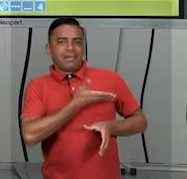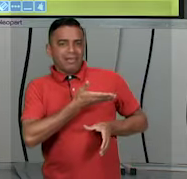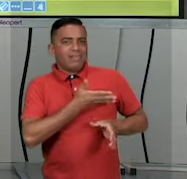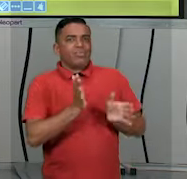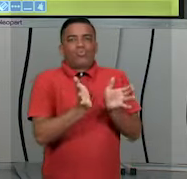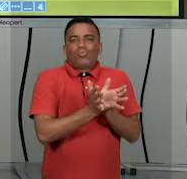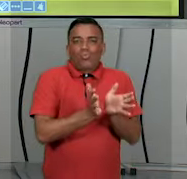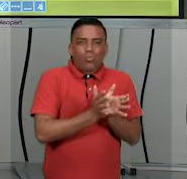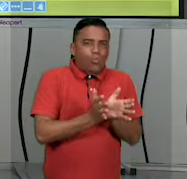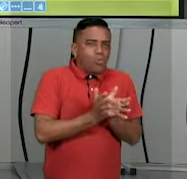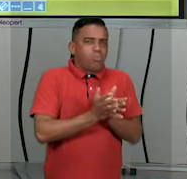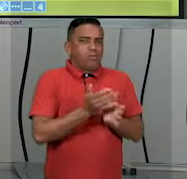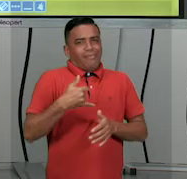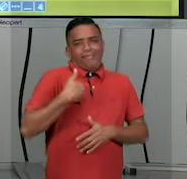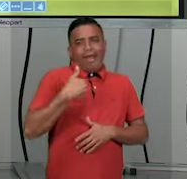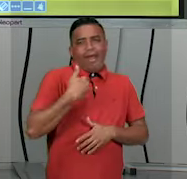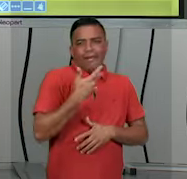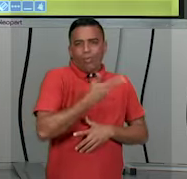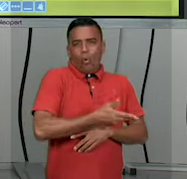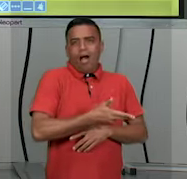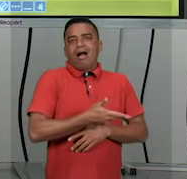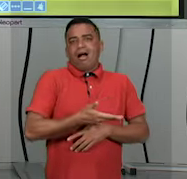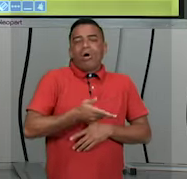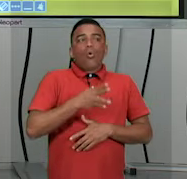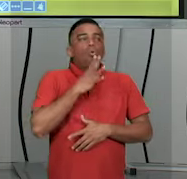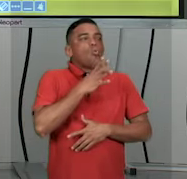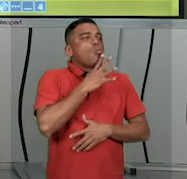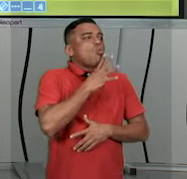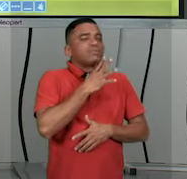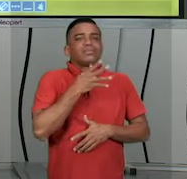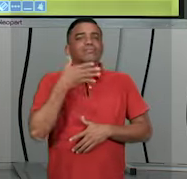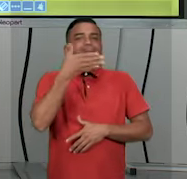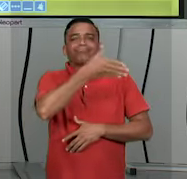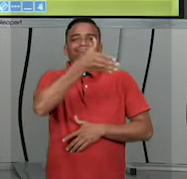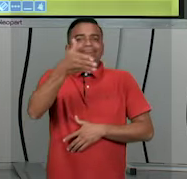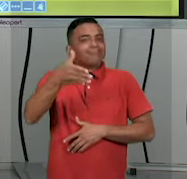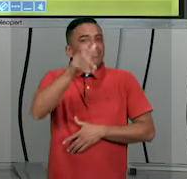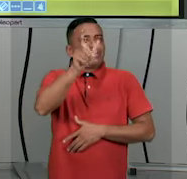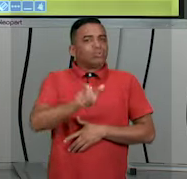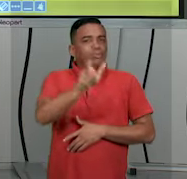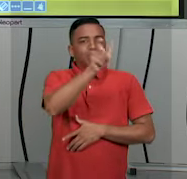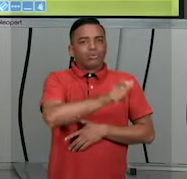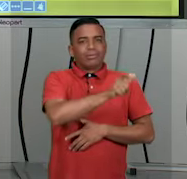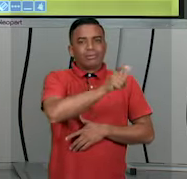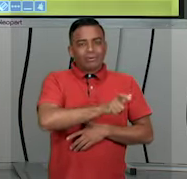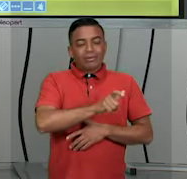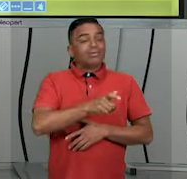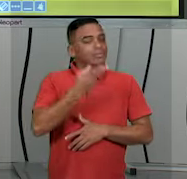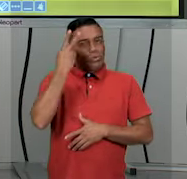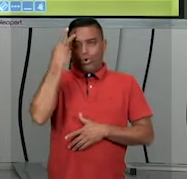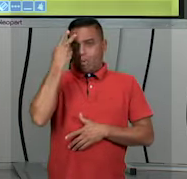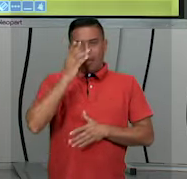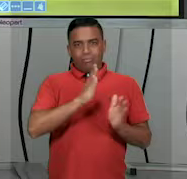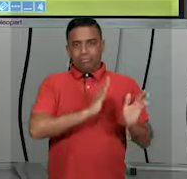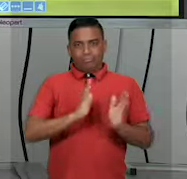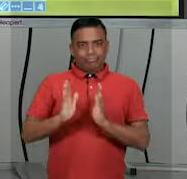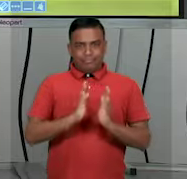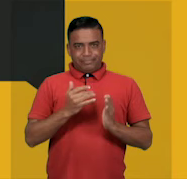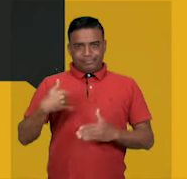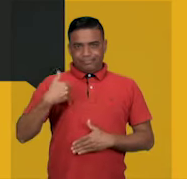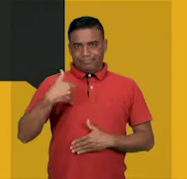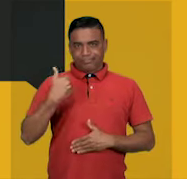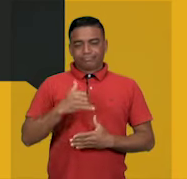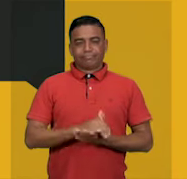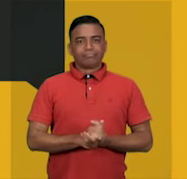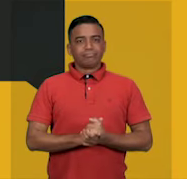idade, conhecer gente nova. Isso tudo é normal também da adolescência. O